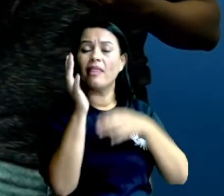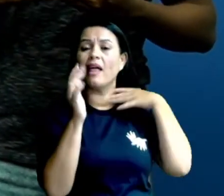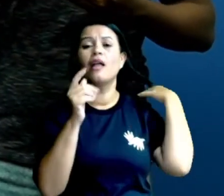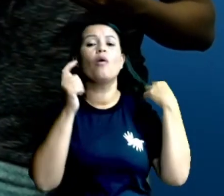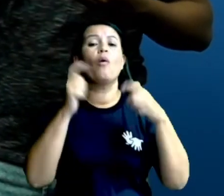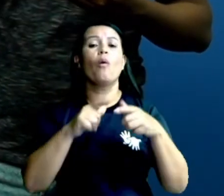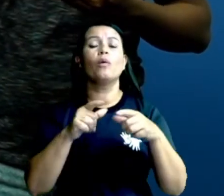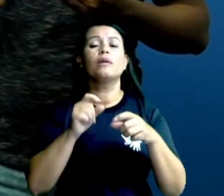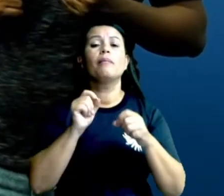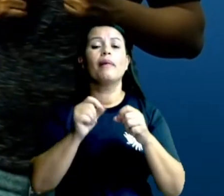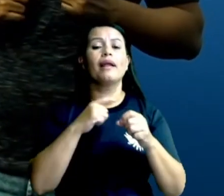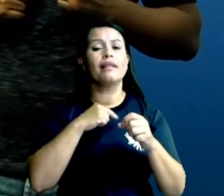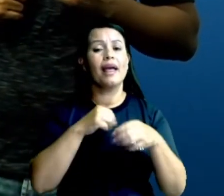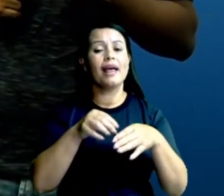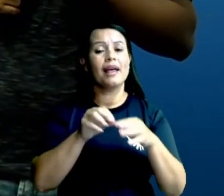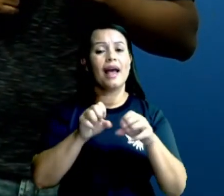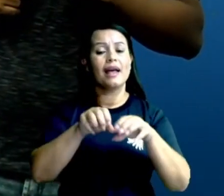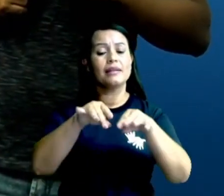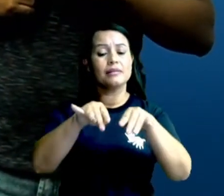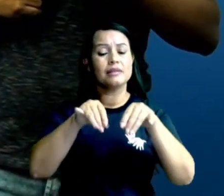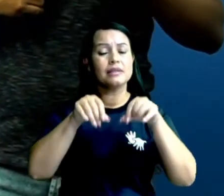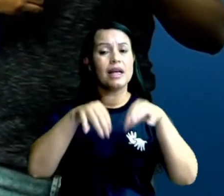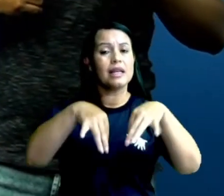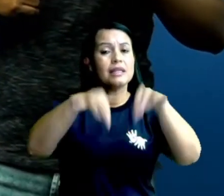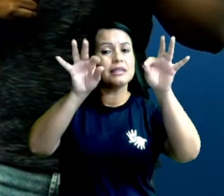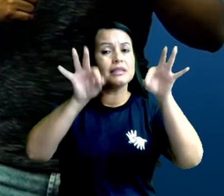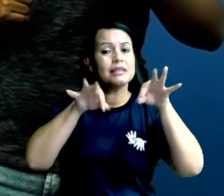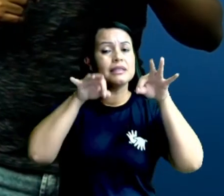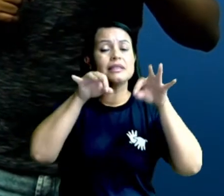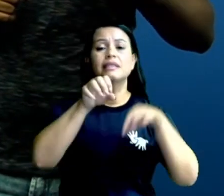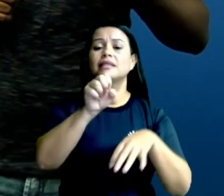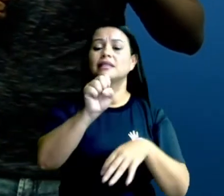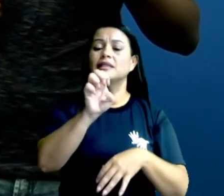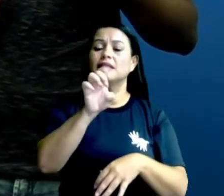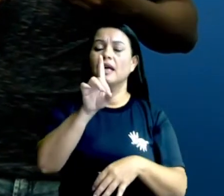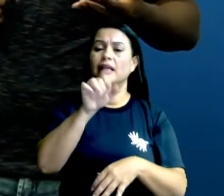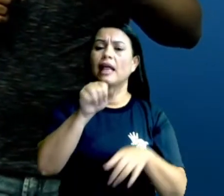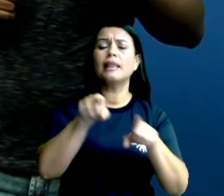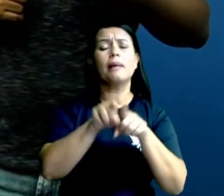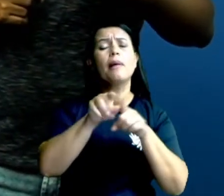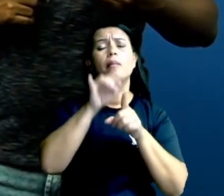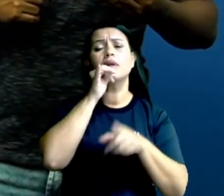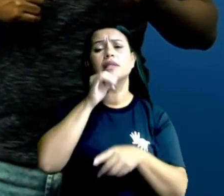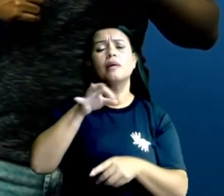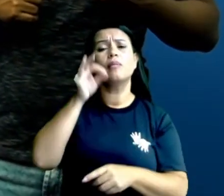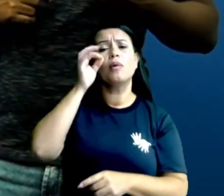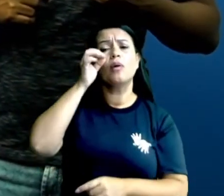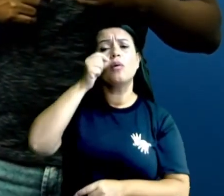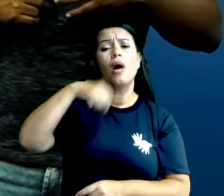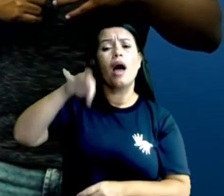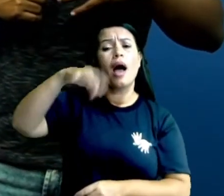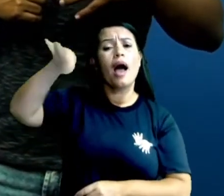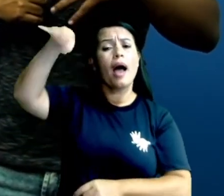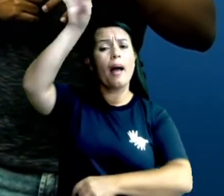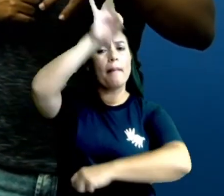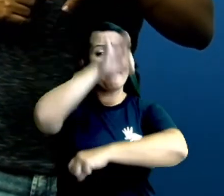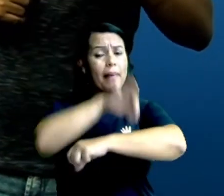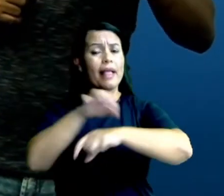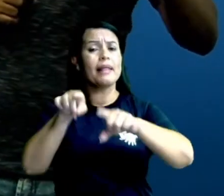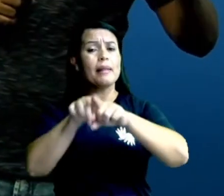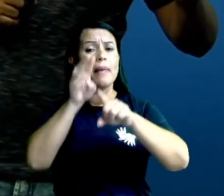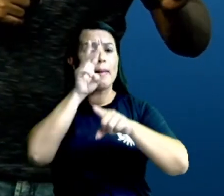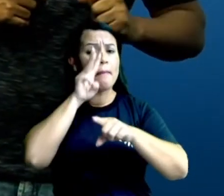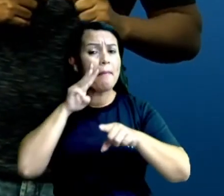seda, para a produção de seda. Outros insetos, as abelhas, que nos fornecem mel, própolis, a cera, e